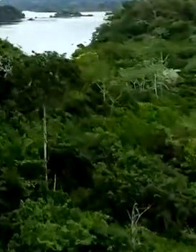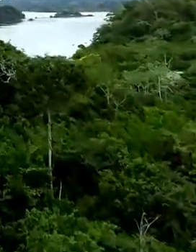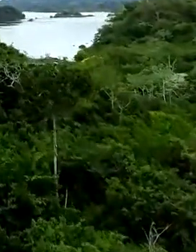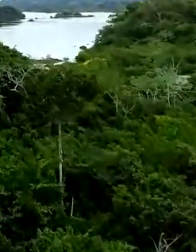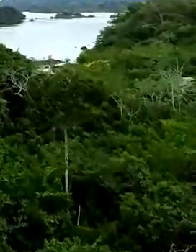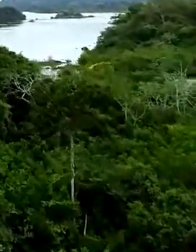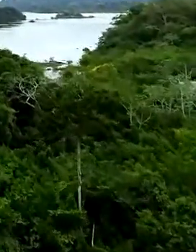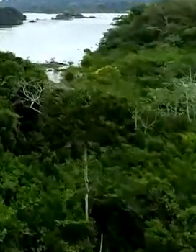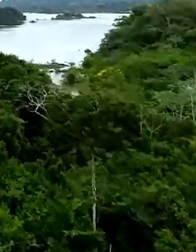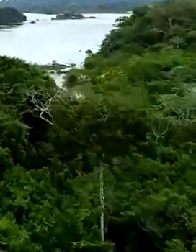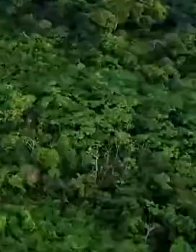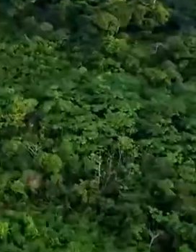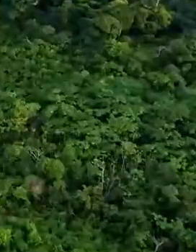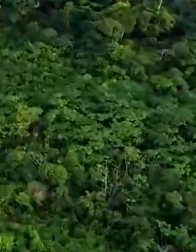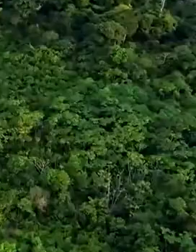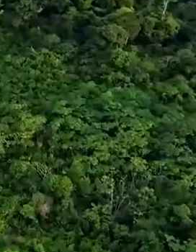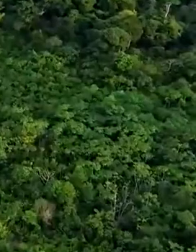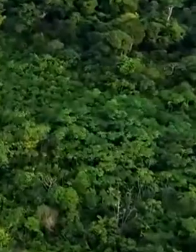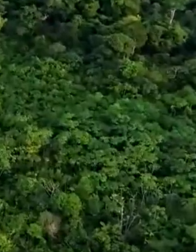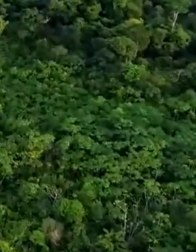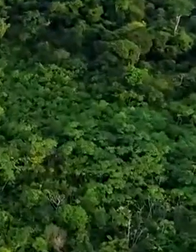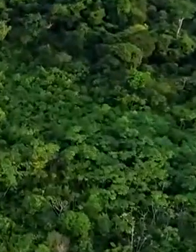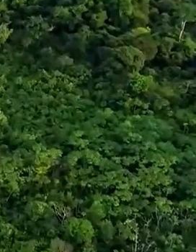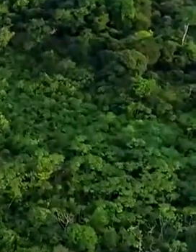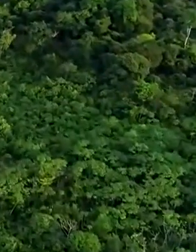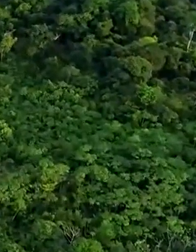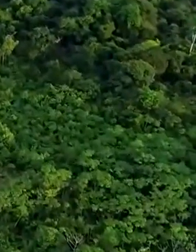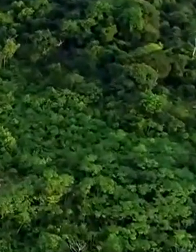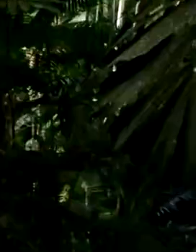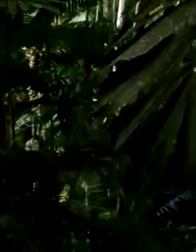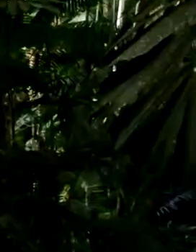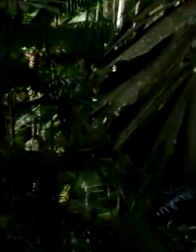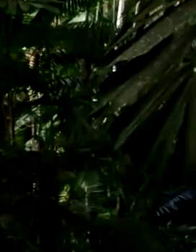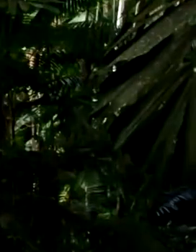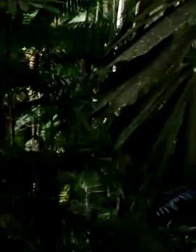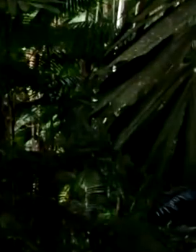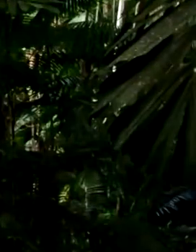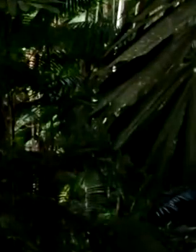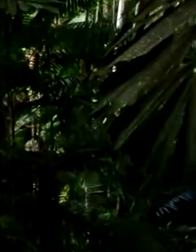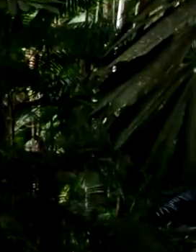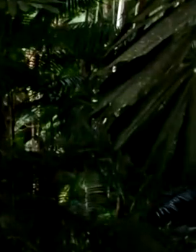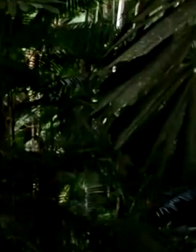E a gente fica por aqui.